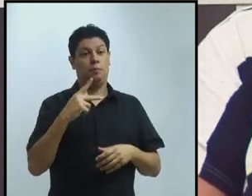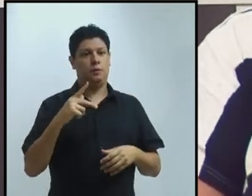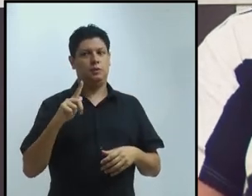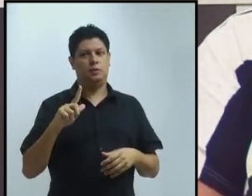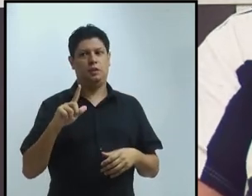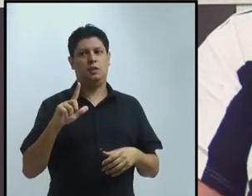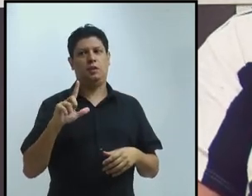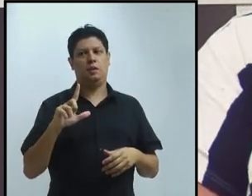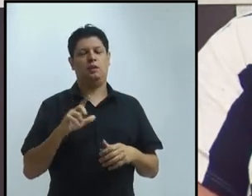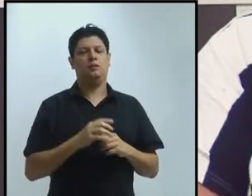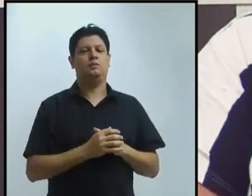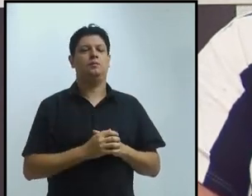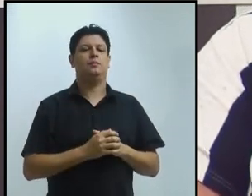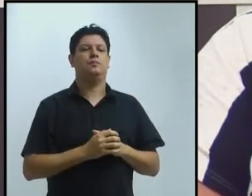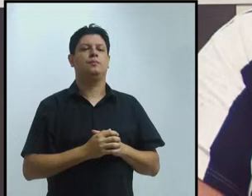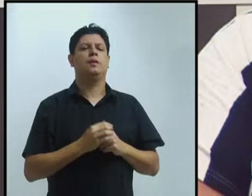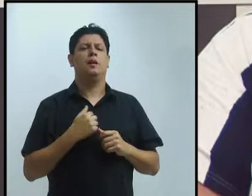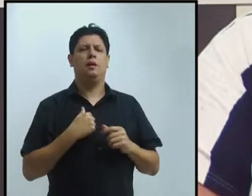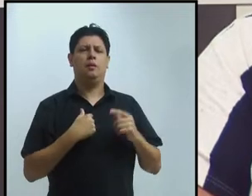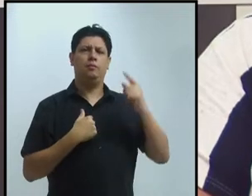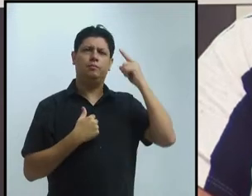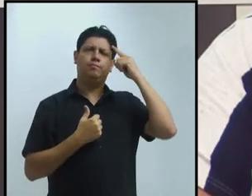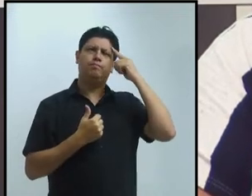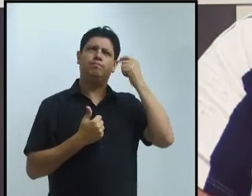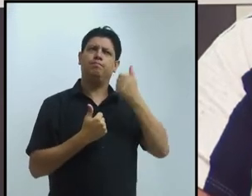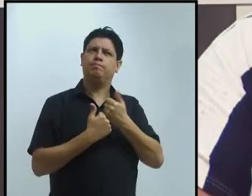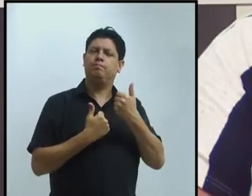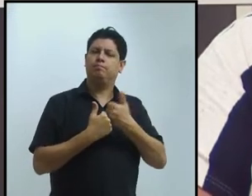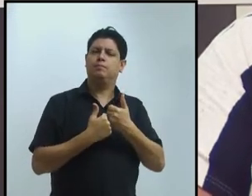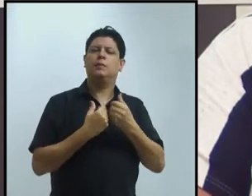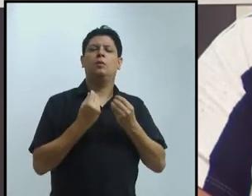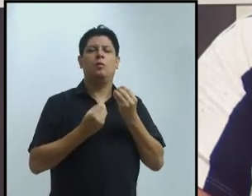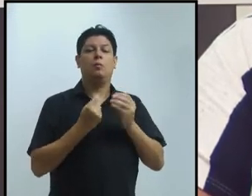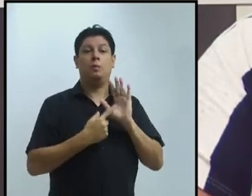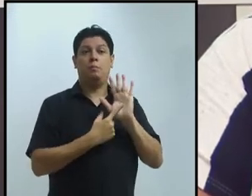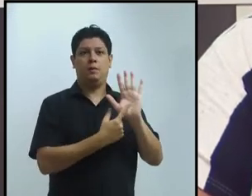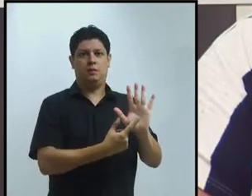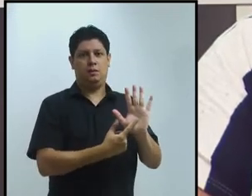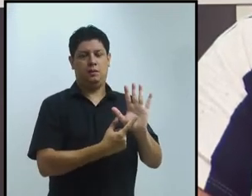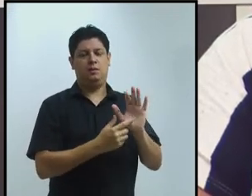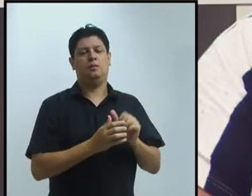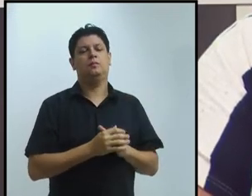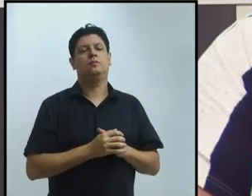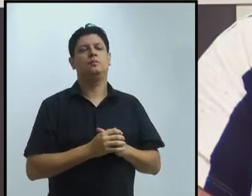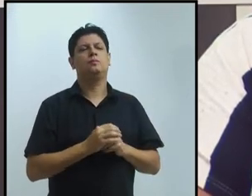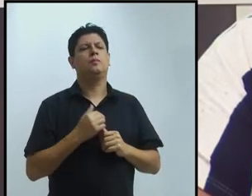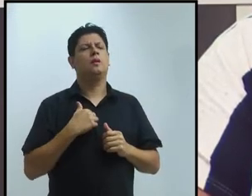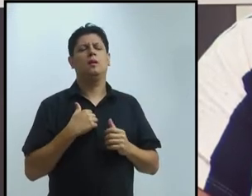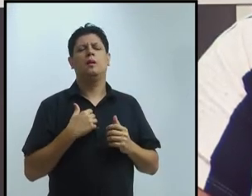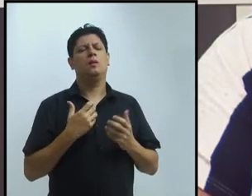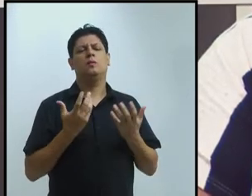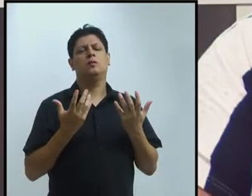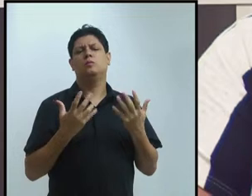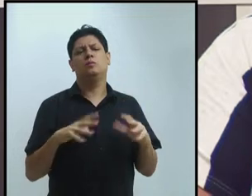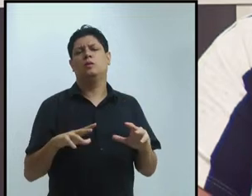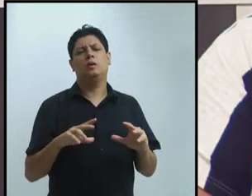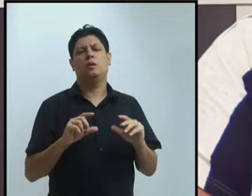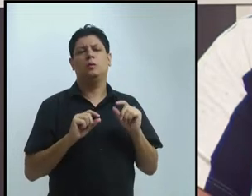respeito de como faria essa apresentação, e não gostaria que fosse uma apresentação